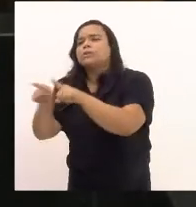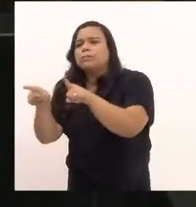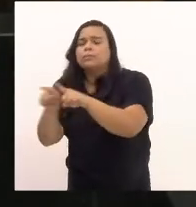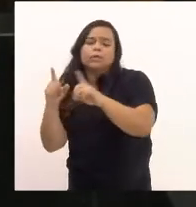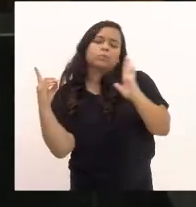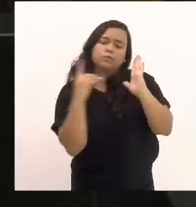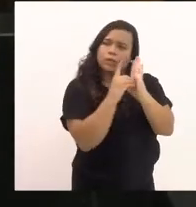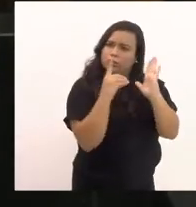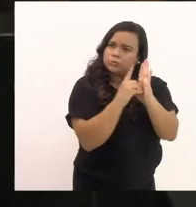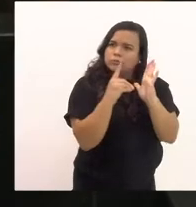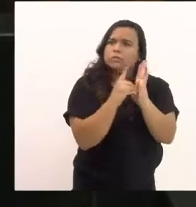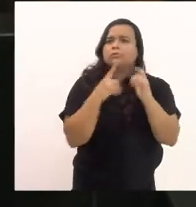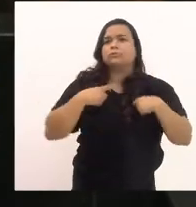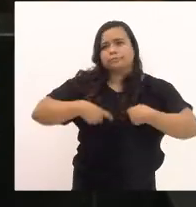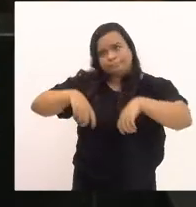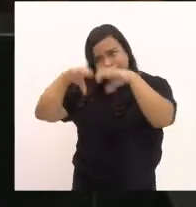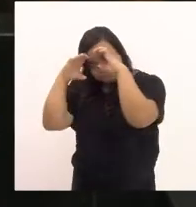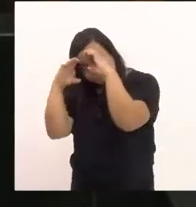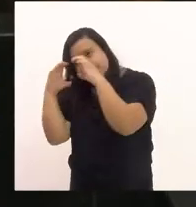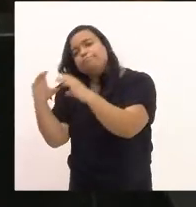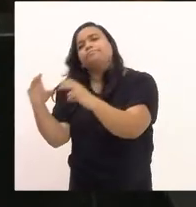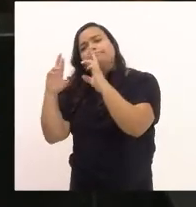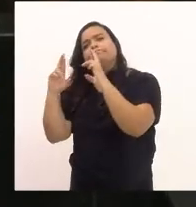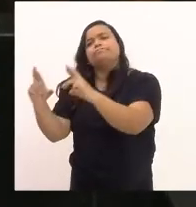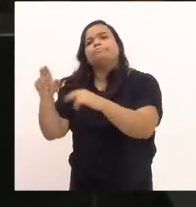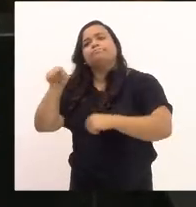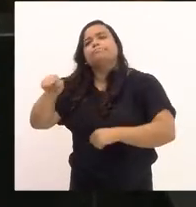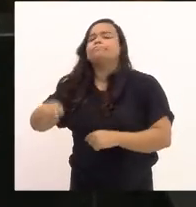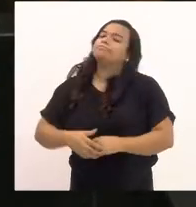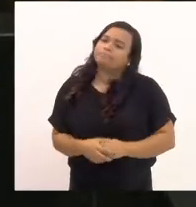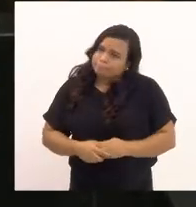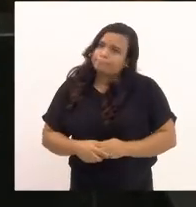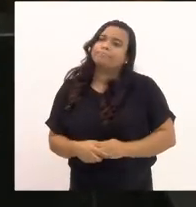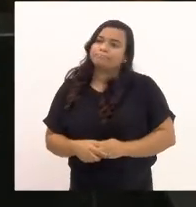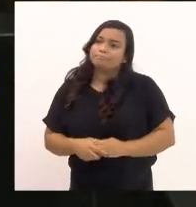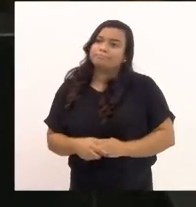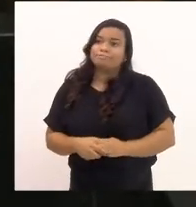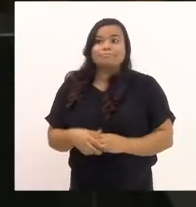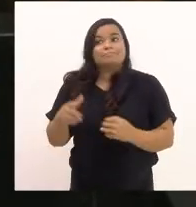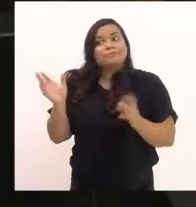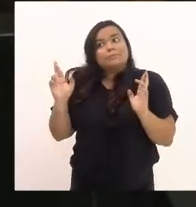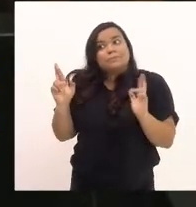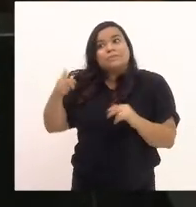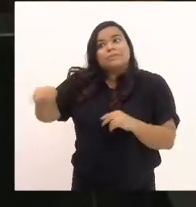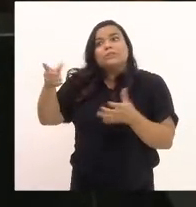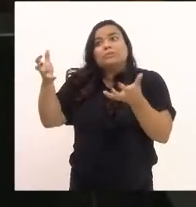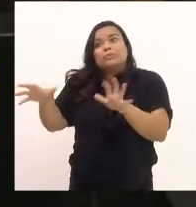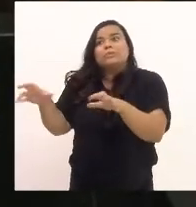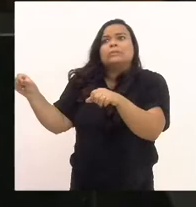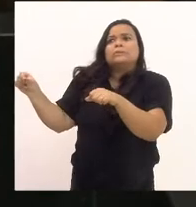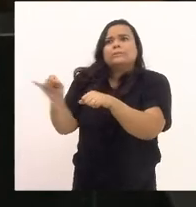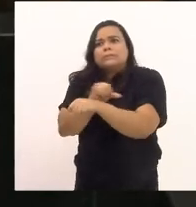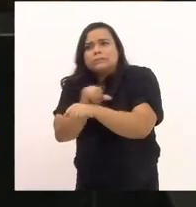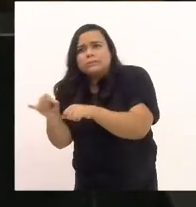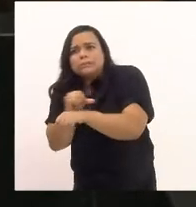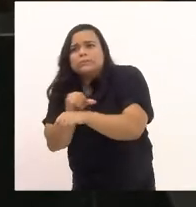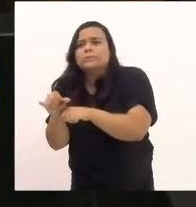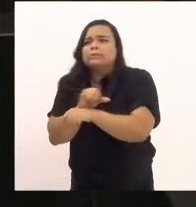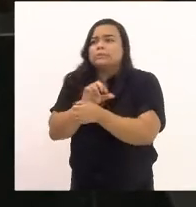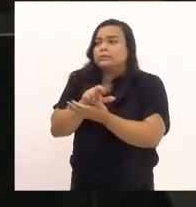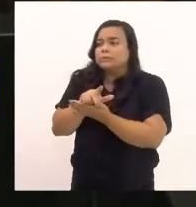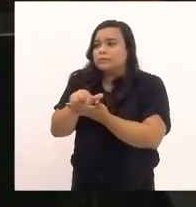não queiram usar artifícios jurídicos. Espero.